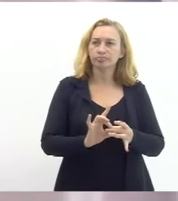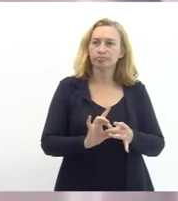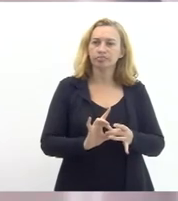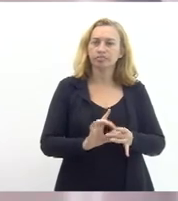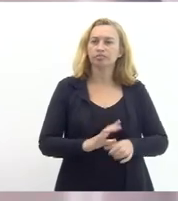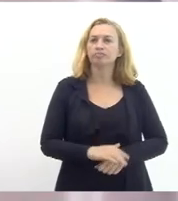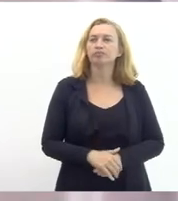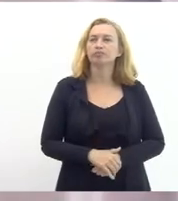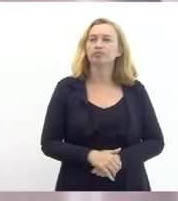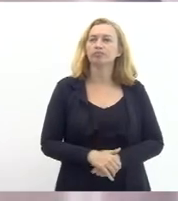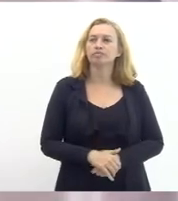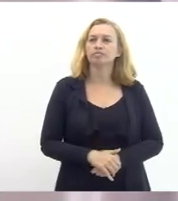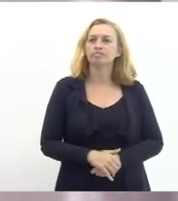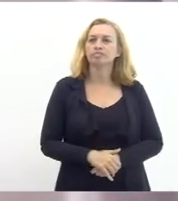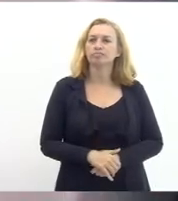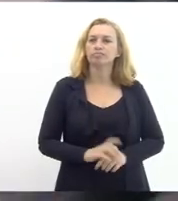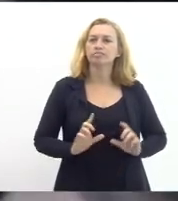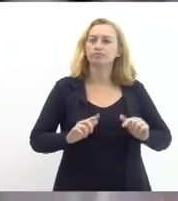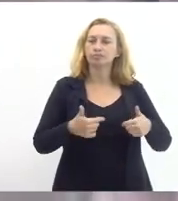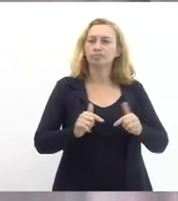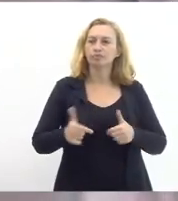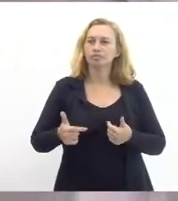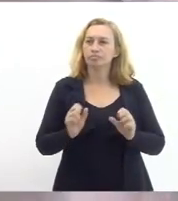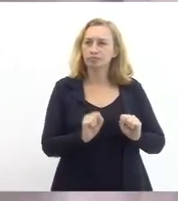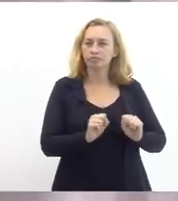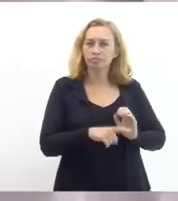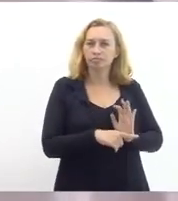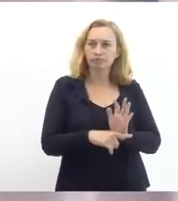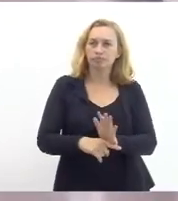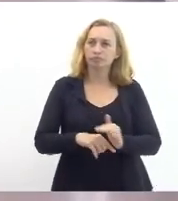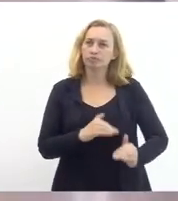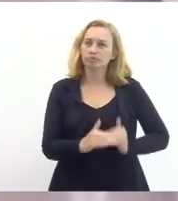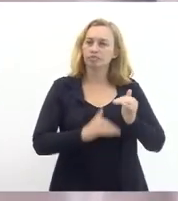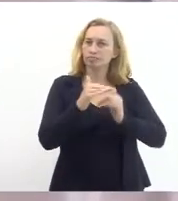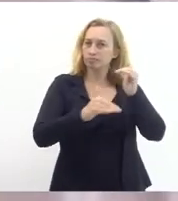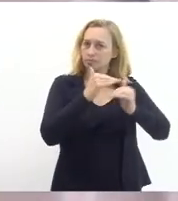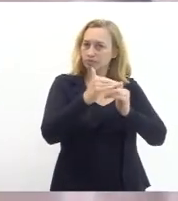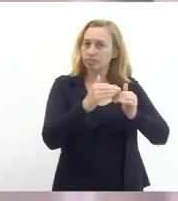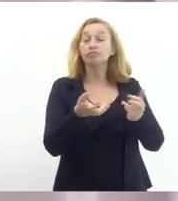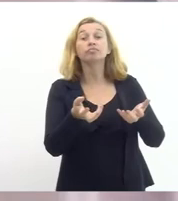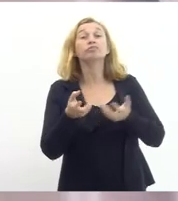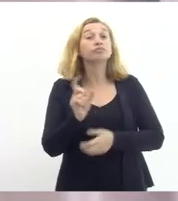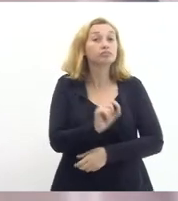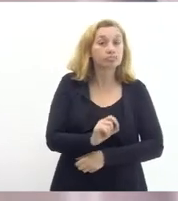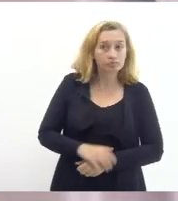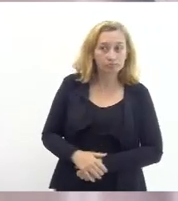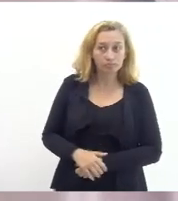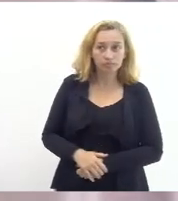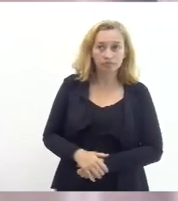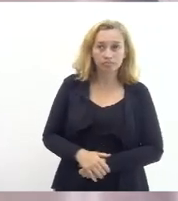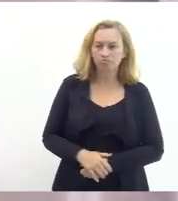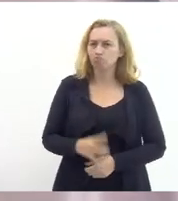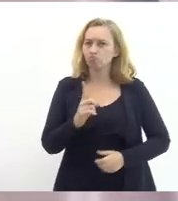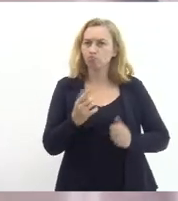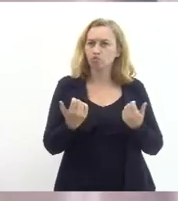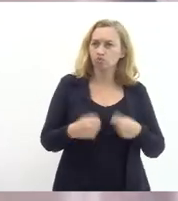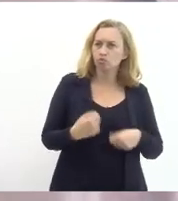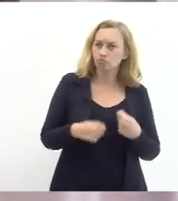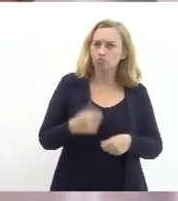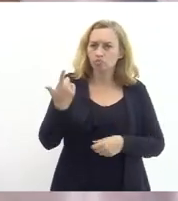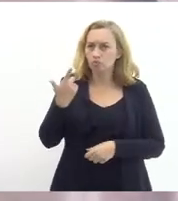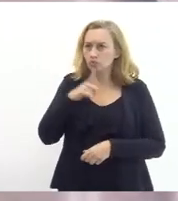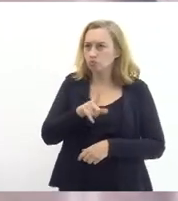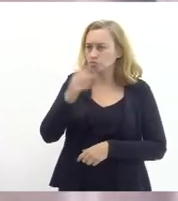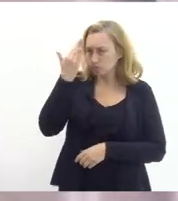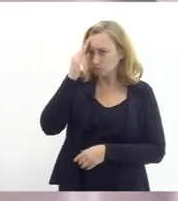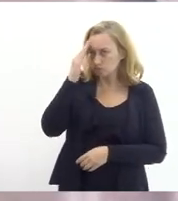se eventuais ações podem contribuir com esse processo claro que a gente quer que não seja necessário isso que a gente consiga ter um